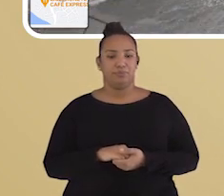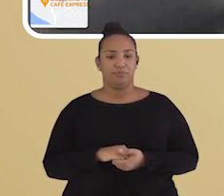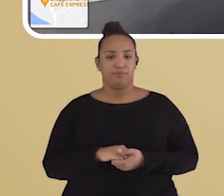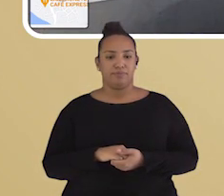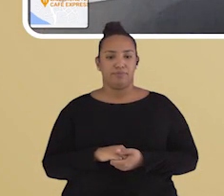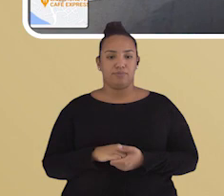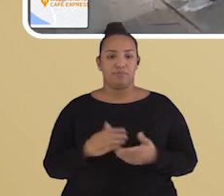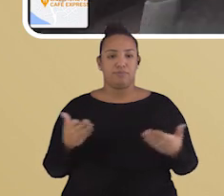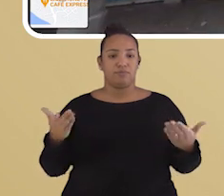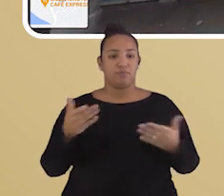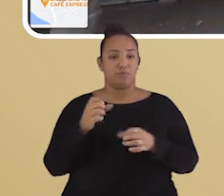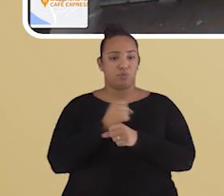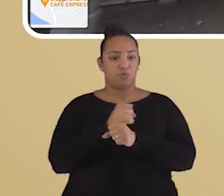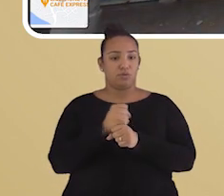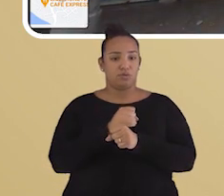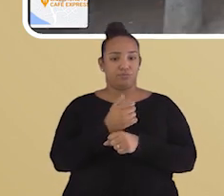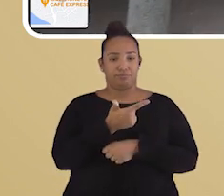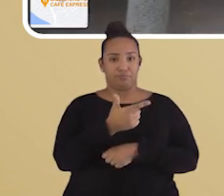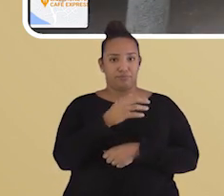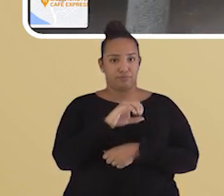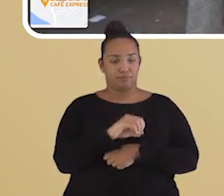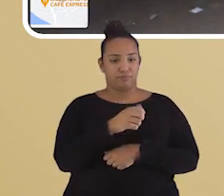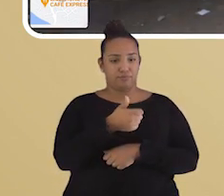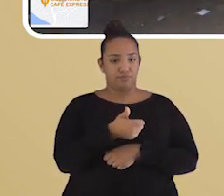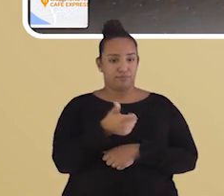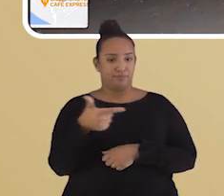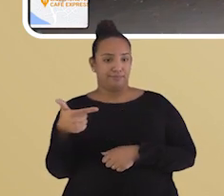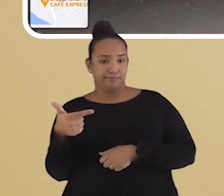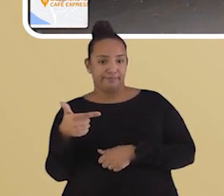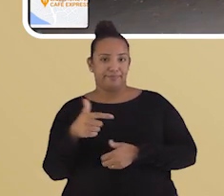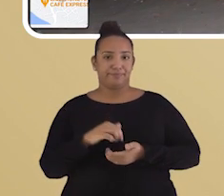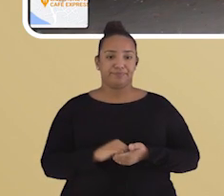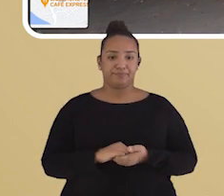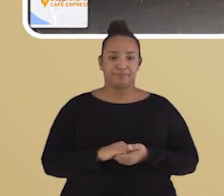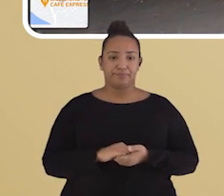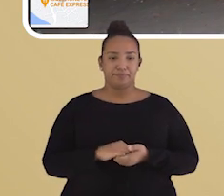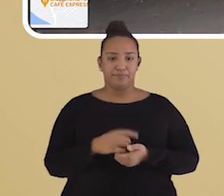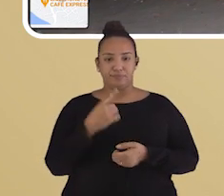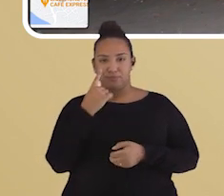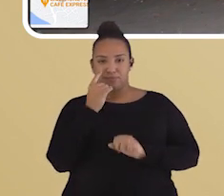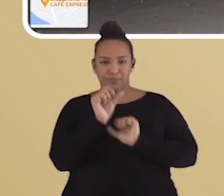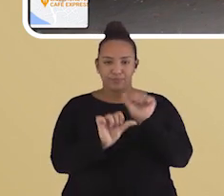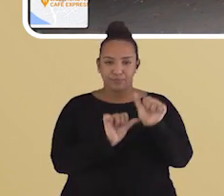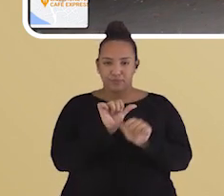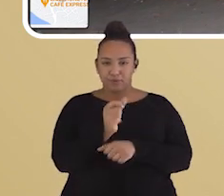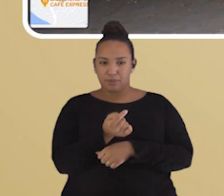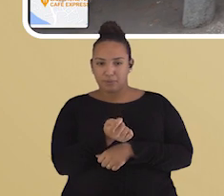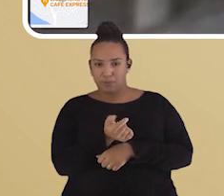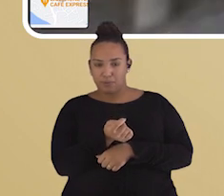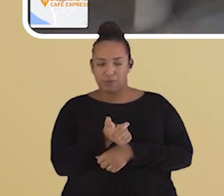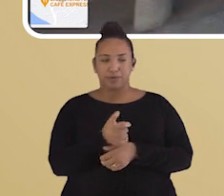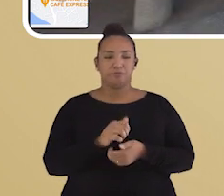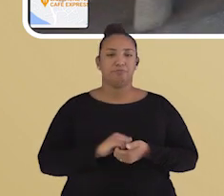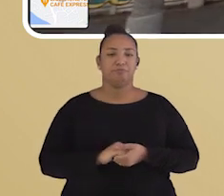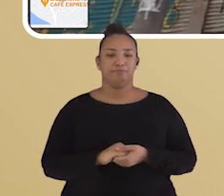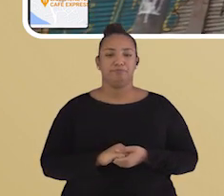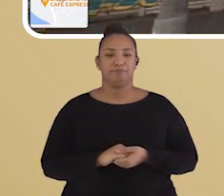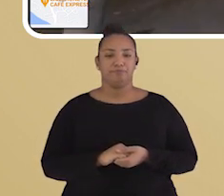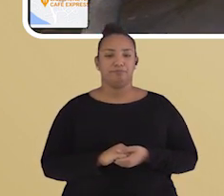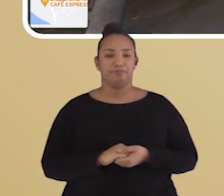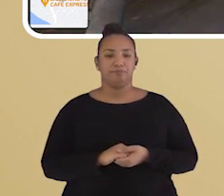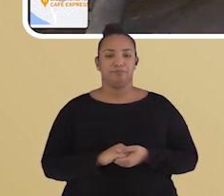Agora, eu tô vendo aí o ano de 2012. Conseguem observar? Mudou pouca coisa, né? De um ano pro outro.